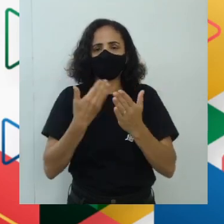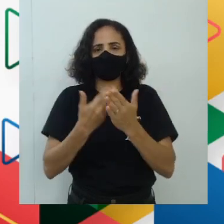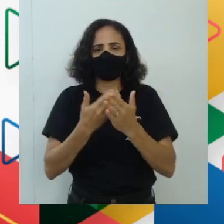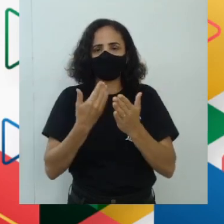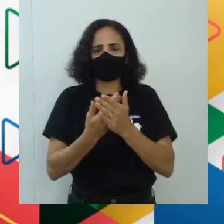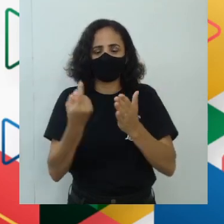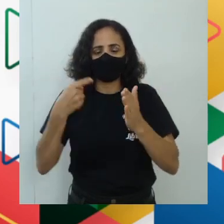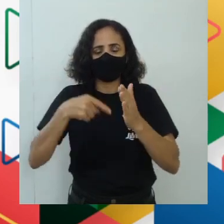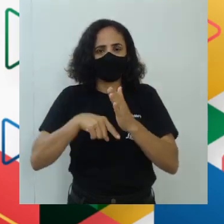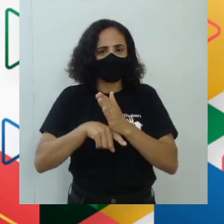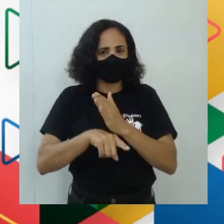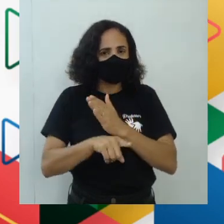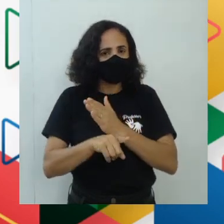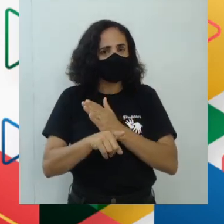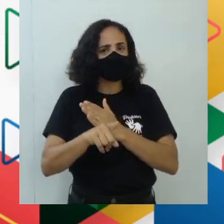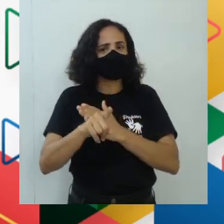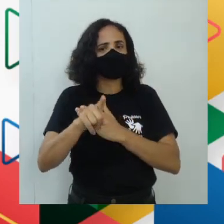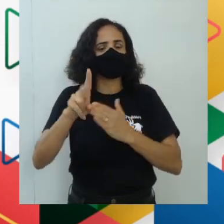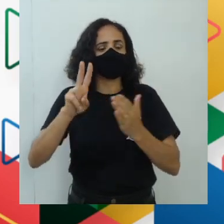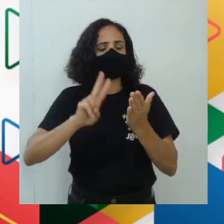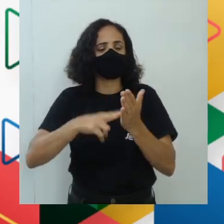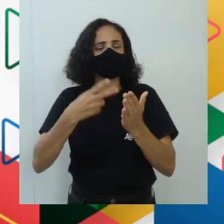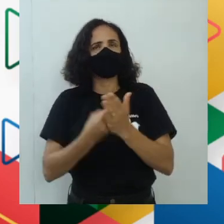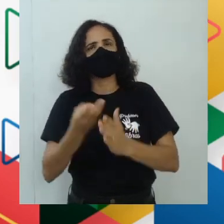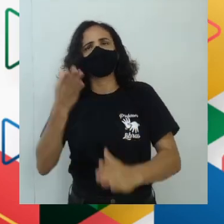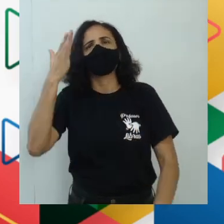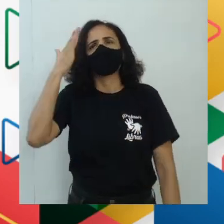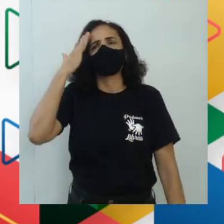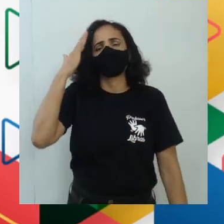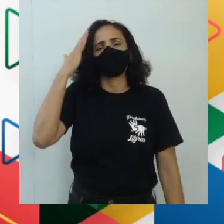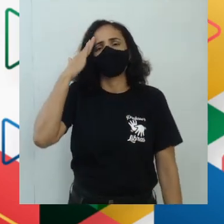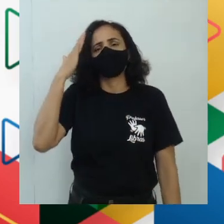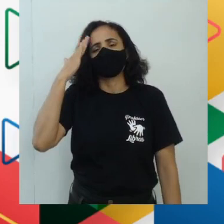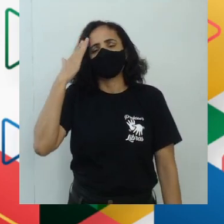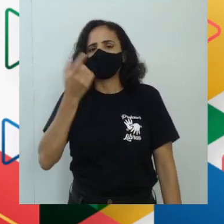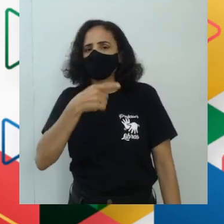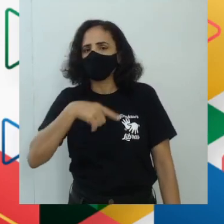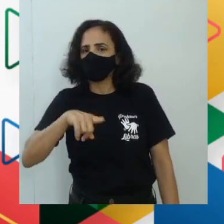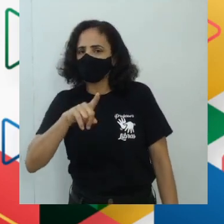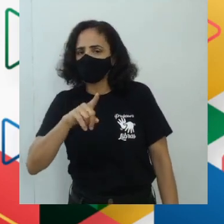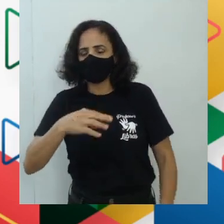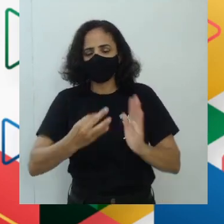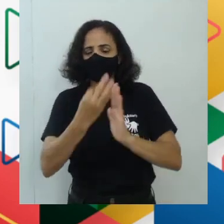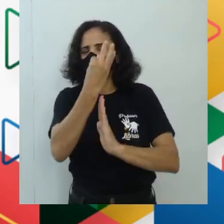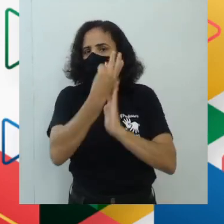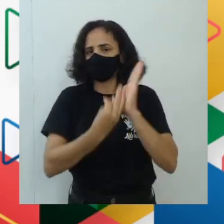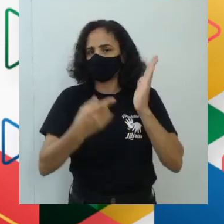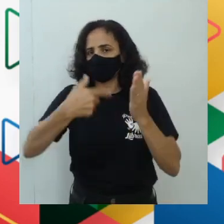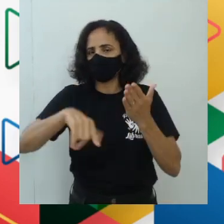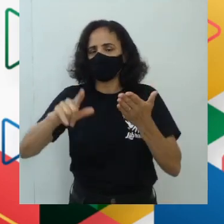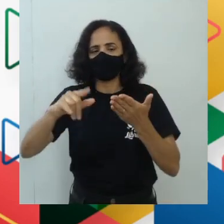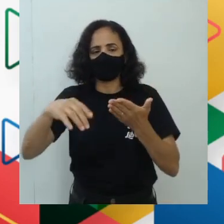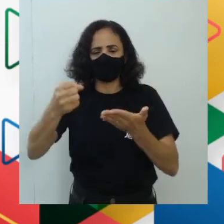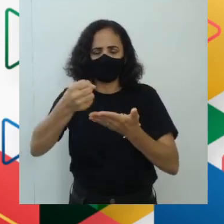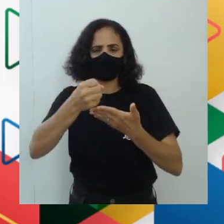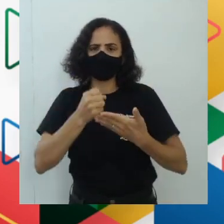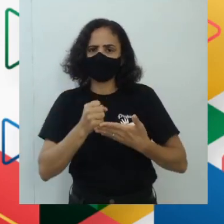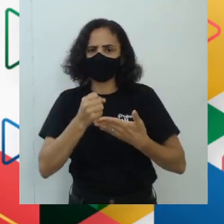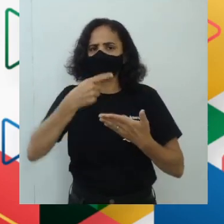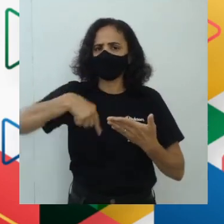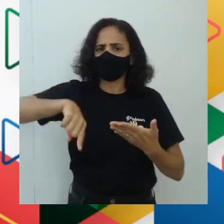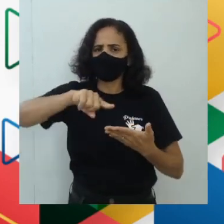interpretação e compreensão do texto, ok? Isso vai lhe ajudar e muito